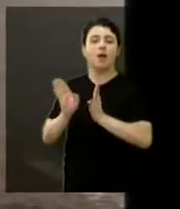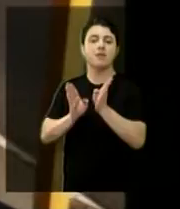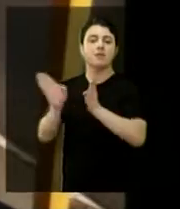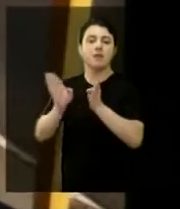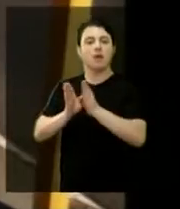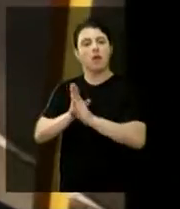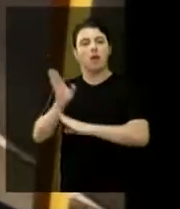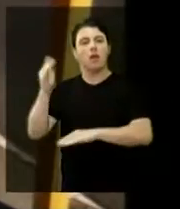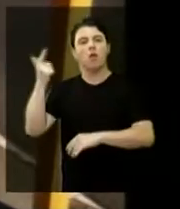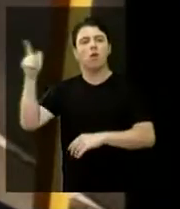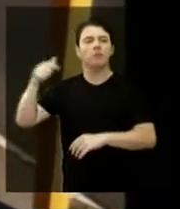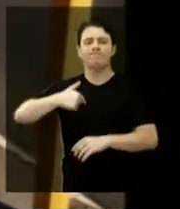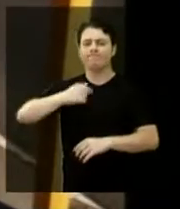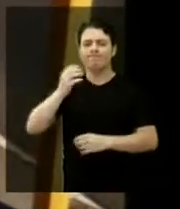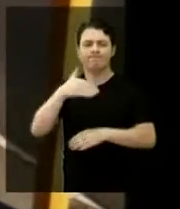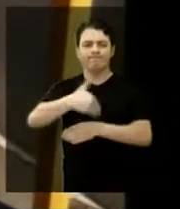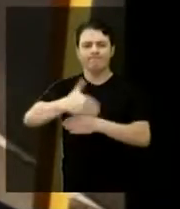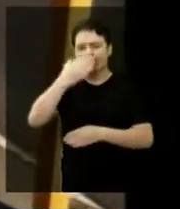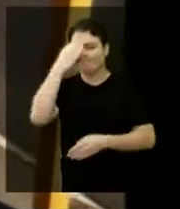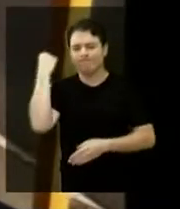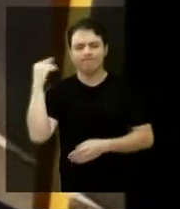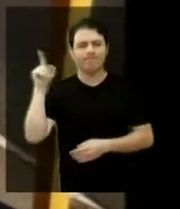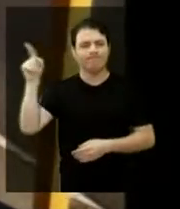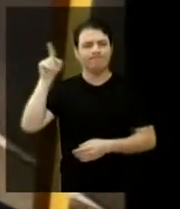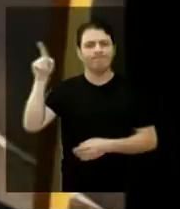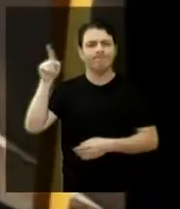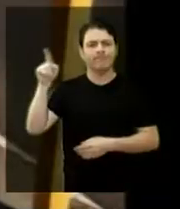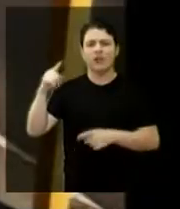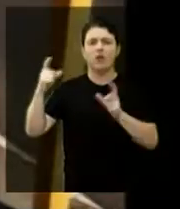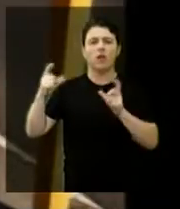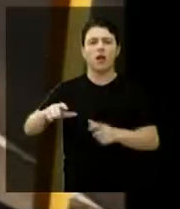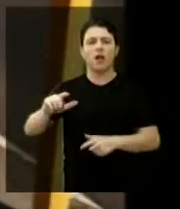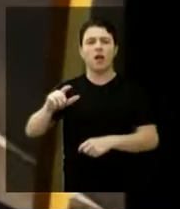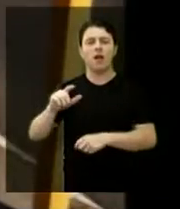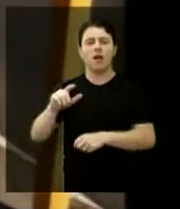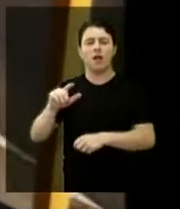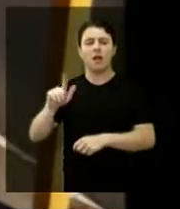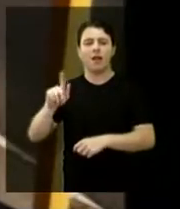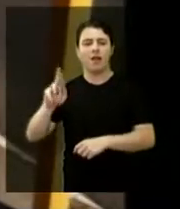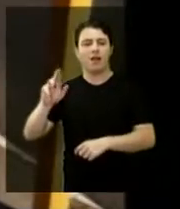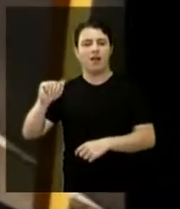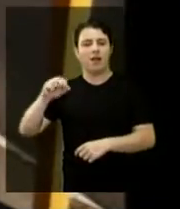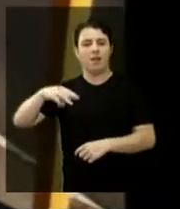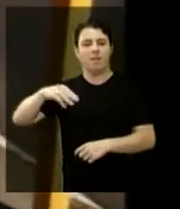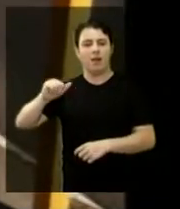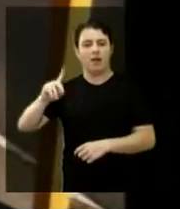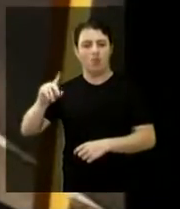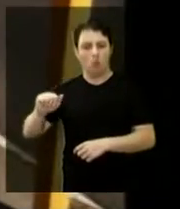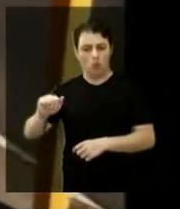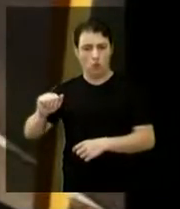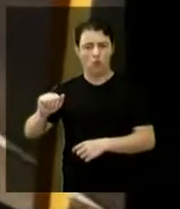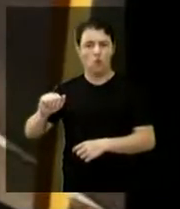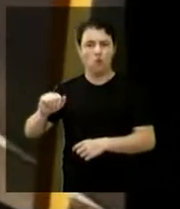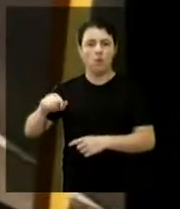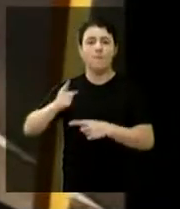Parque Gramado, até esqueci o nome daquela avenida lá também, que dá acesso ao Parque Gramado, estava na sinalização de solo, estavam todas desgastadas,